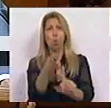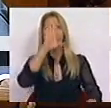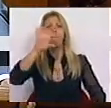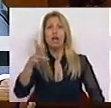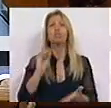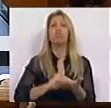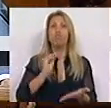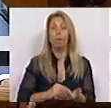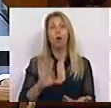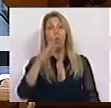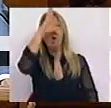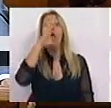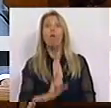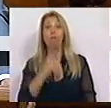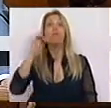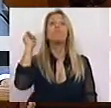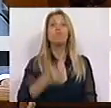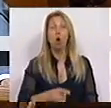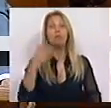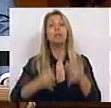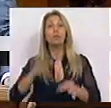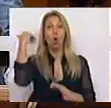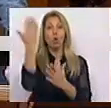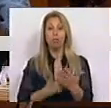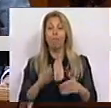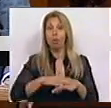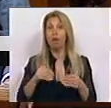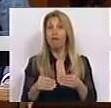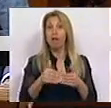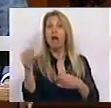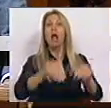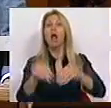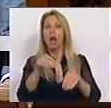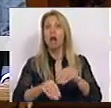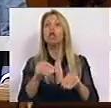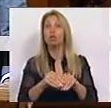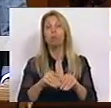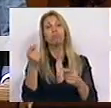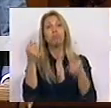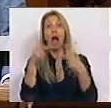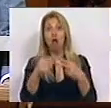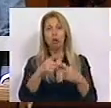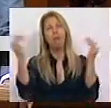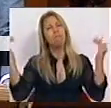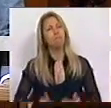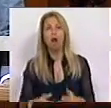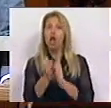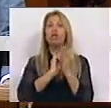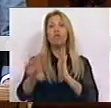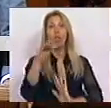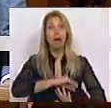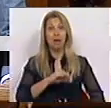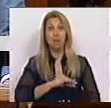obrigado pelo Tribunal Constitucional e pelo aproximar das eleições a reduzir a austeridade e a devolver rendimento a pensionistas e a funcionários